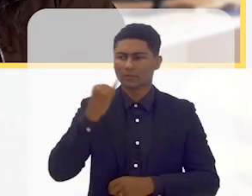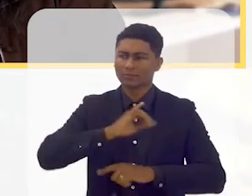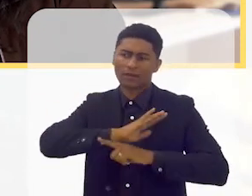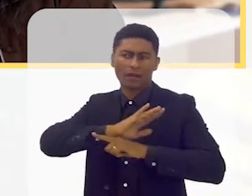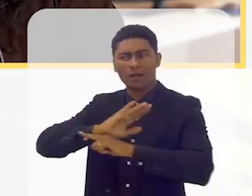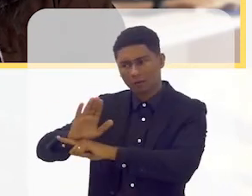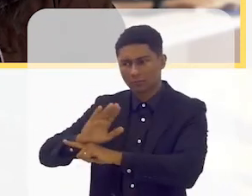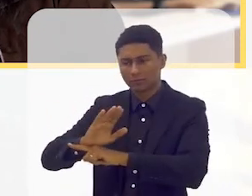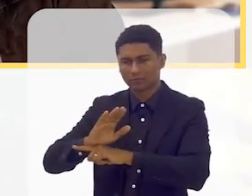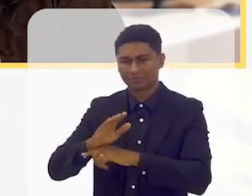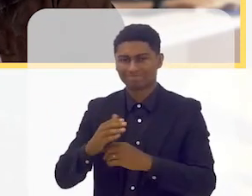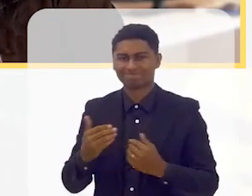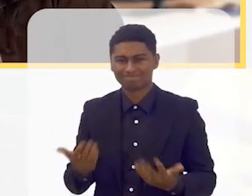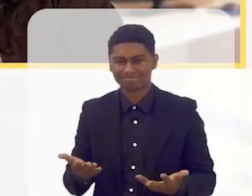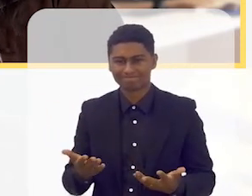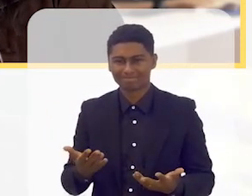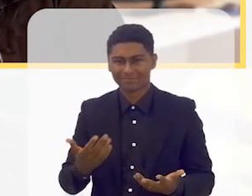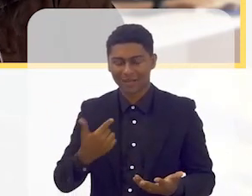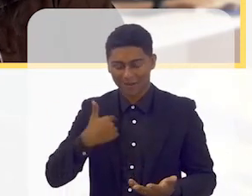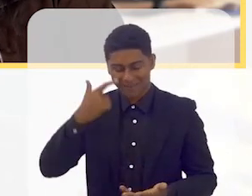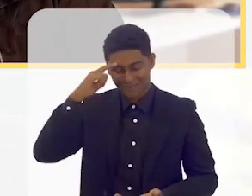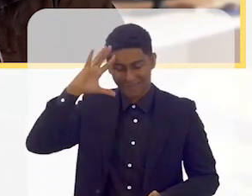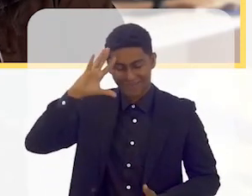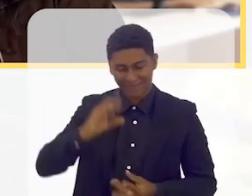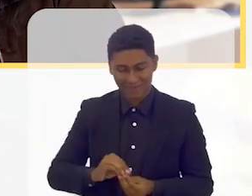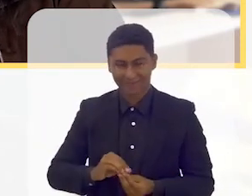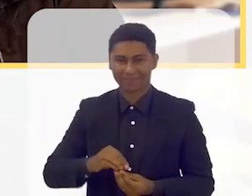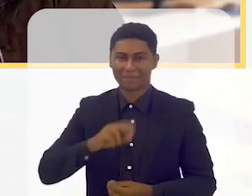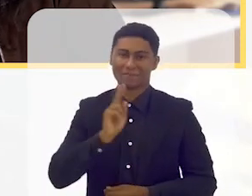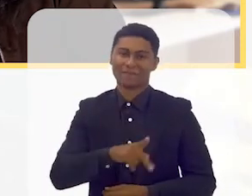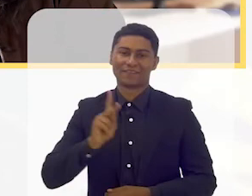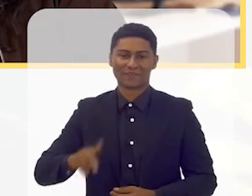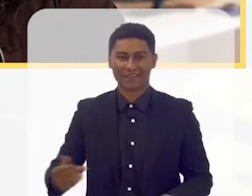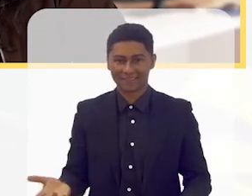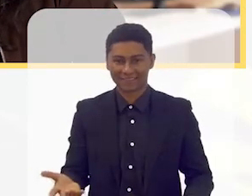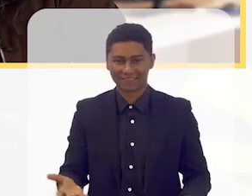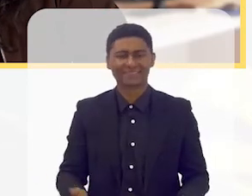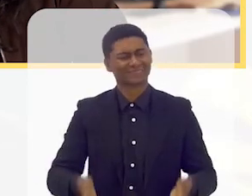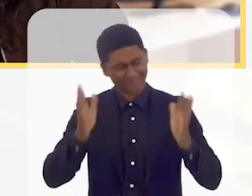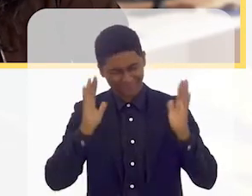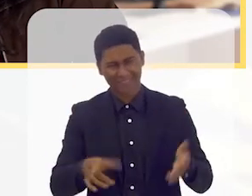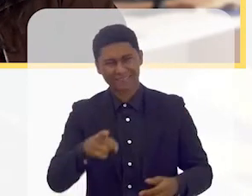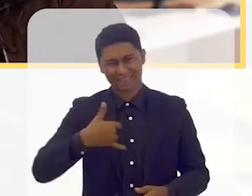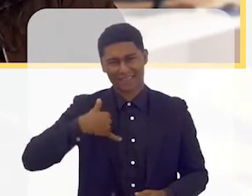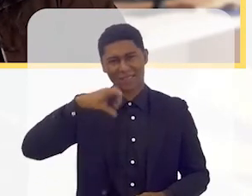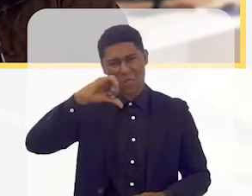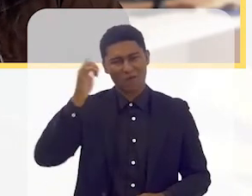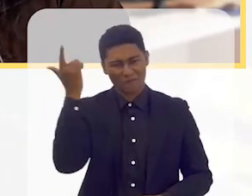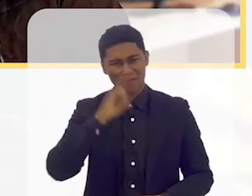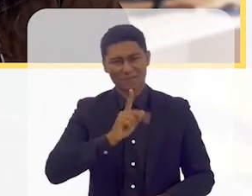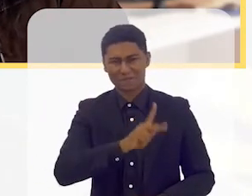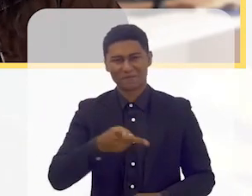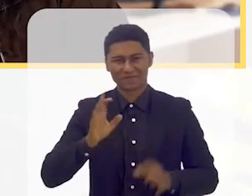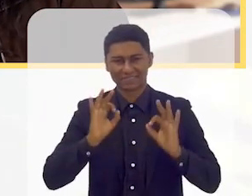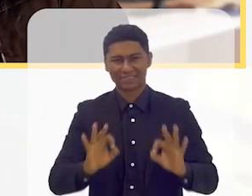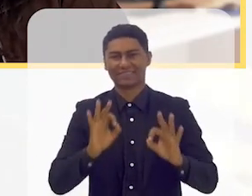maneira de os ajudar aí eu percebi que eu ia ser professora provavelmente já era começou ali já era professora